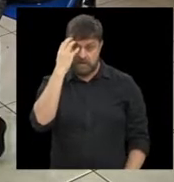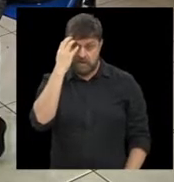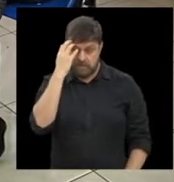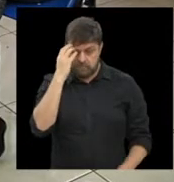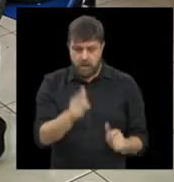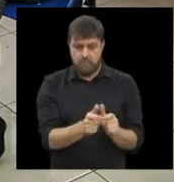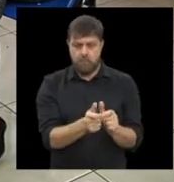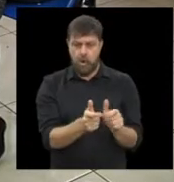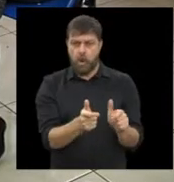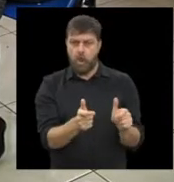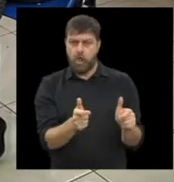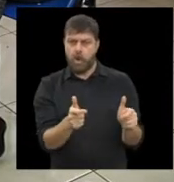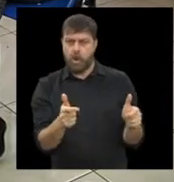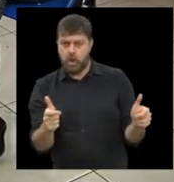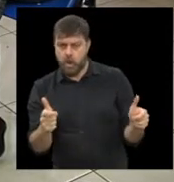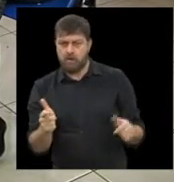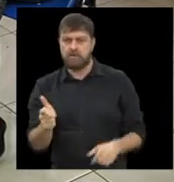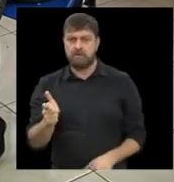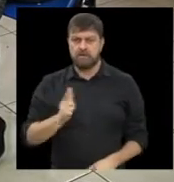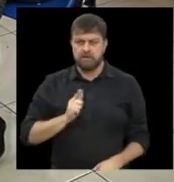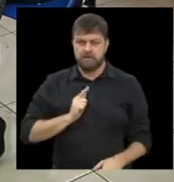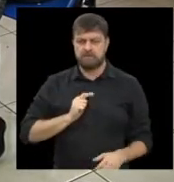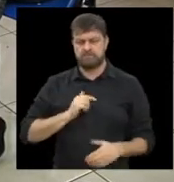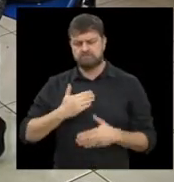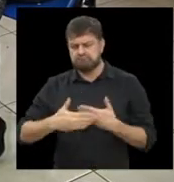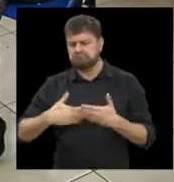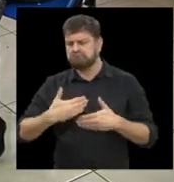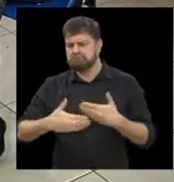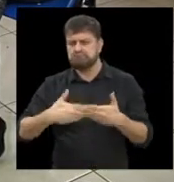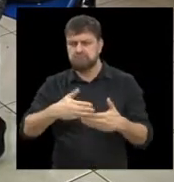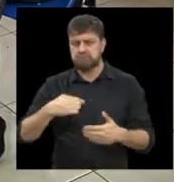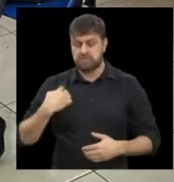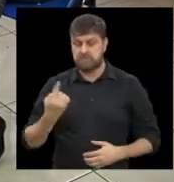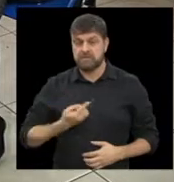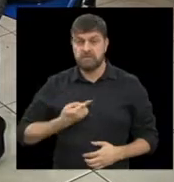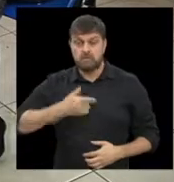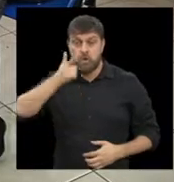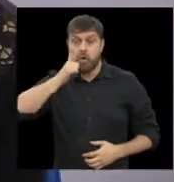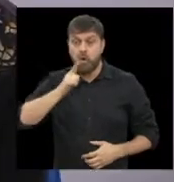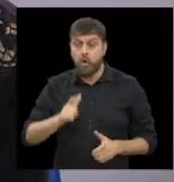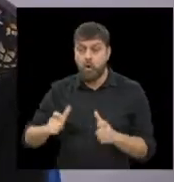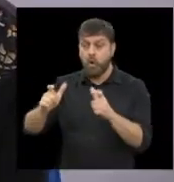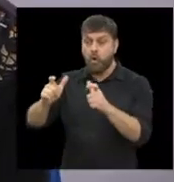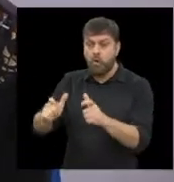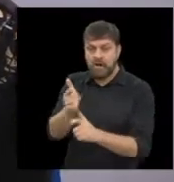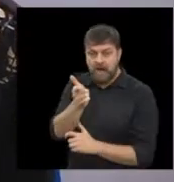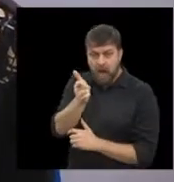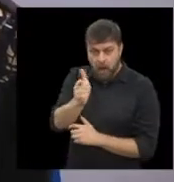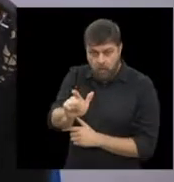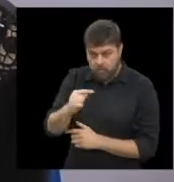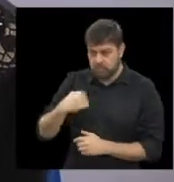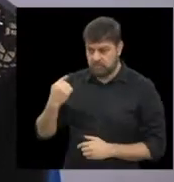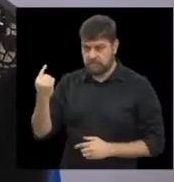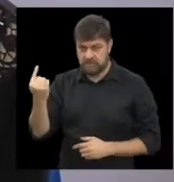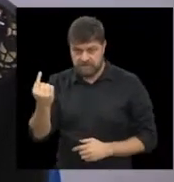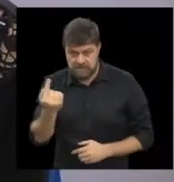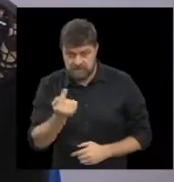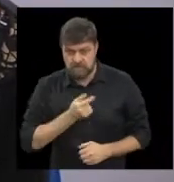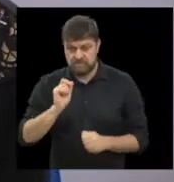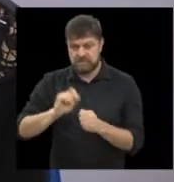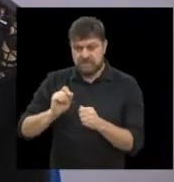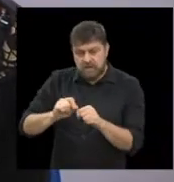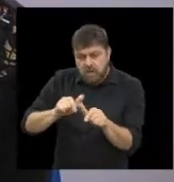foi crescendo, tomando outras proporções? foi, nós fomos, então, conseguindo outros espaços onde a gente pudesse ser